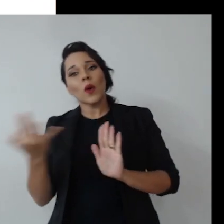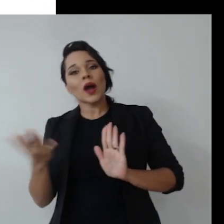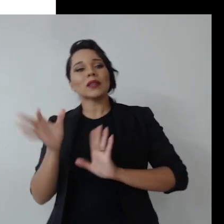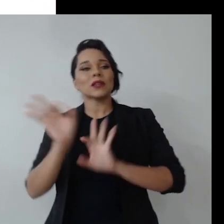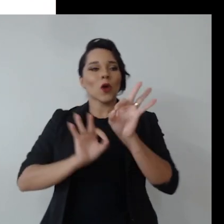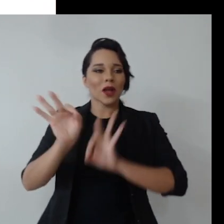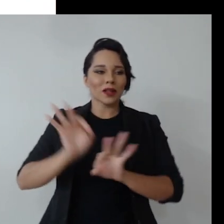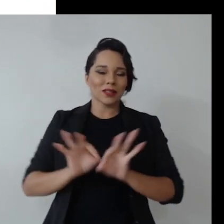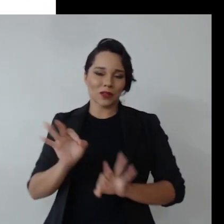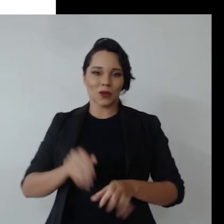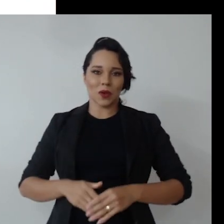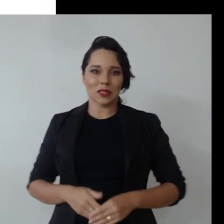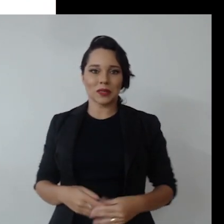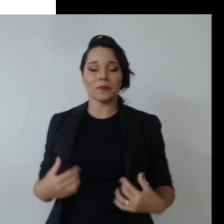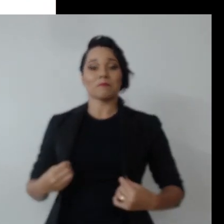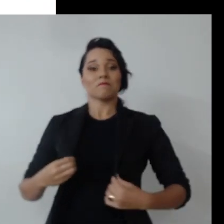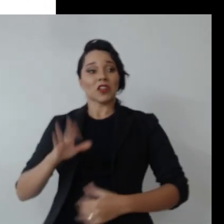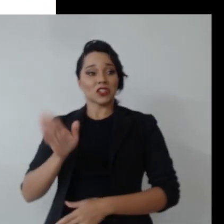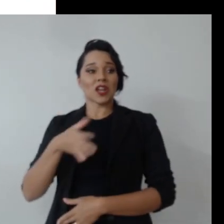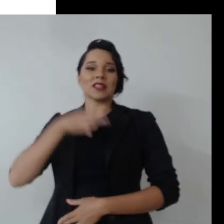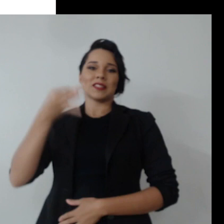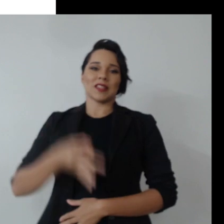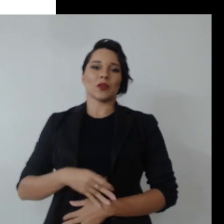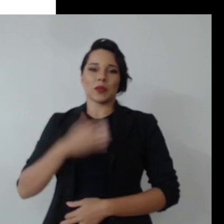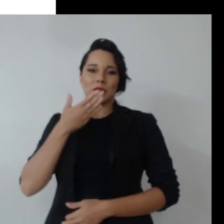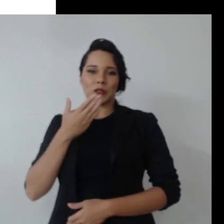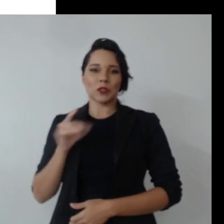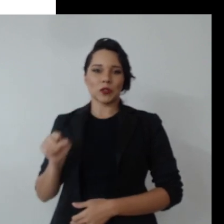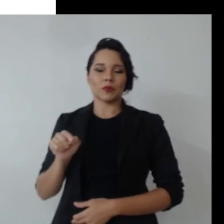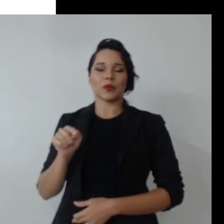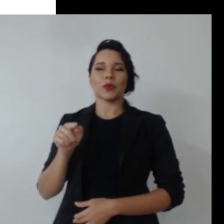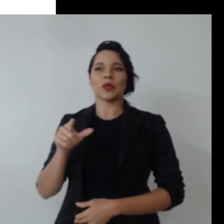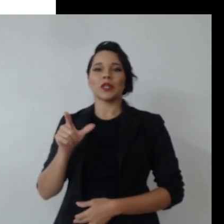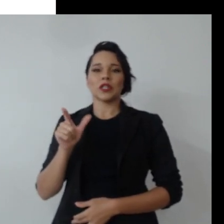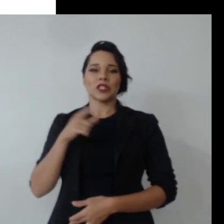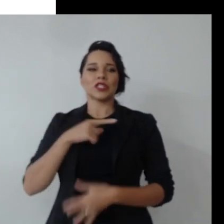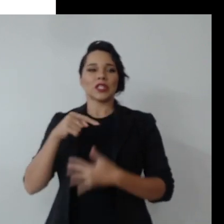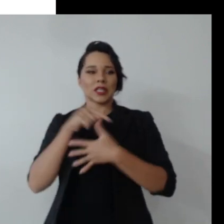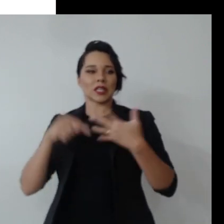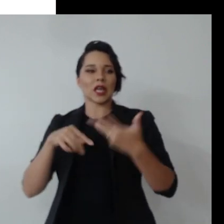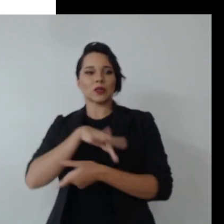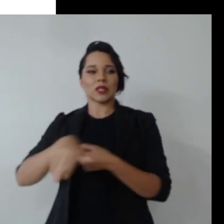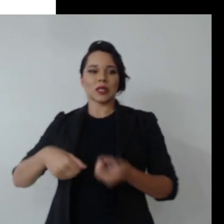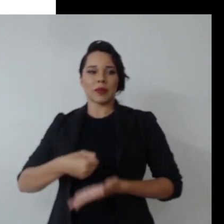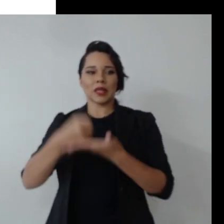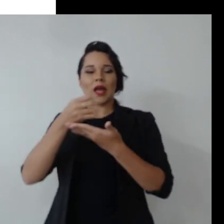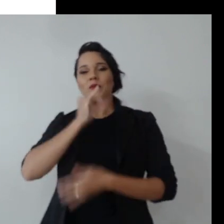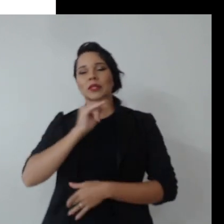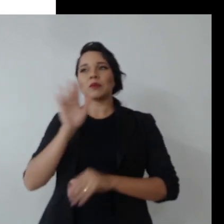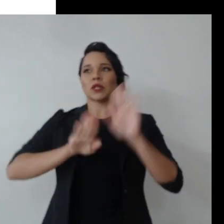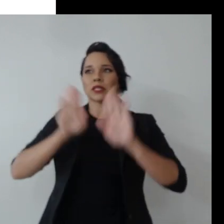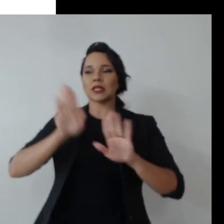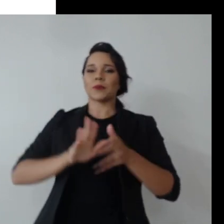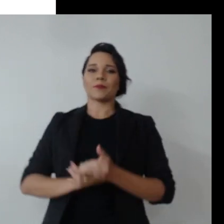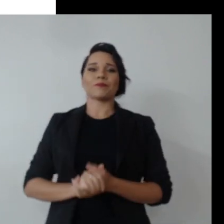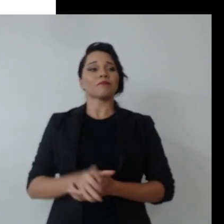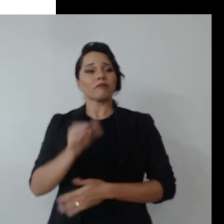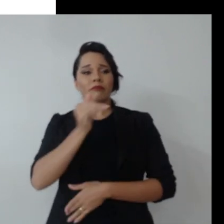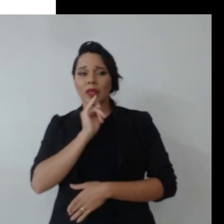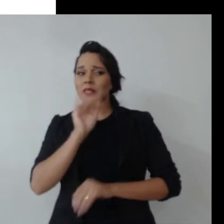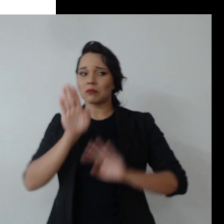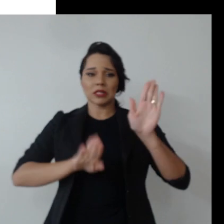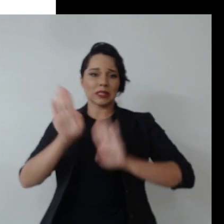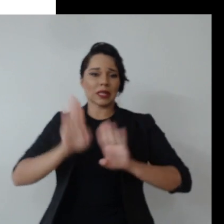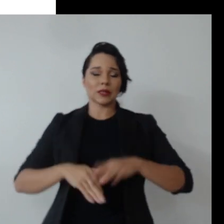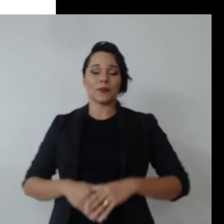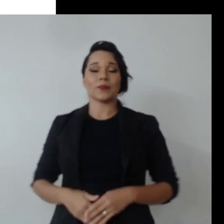quantas organizações deram certo esse tipo de critério de sustentabilidade, por exemplo, numa licitação. Estou dando exemplo de